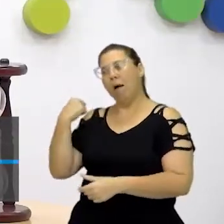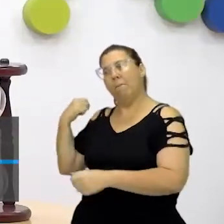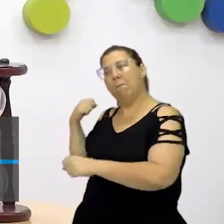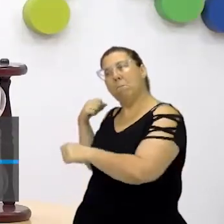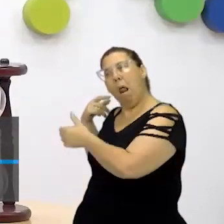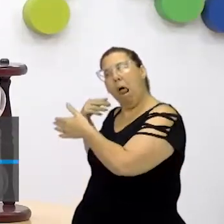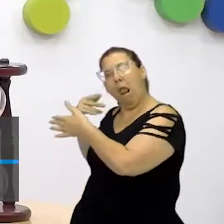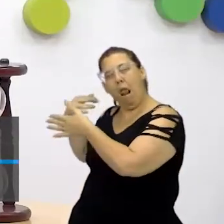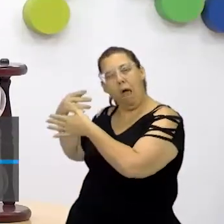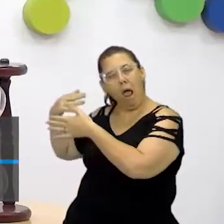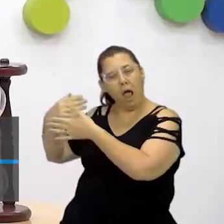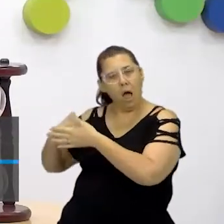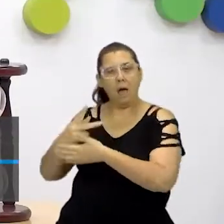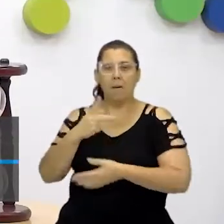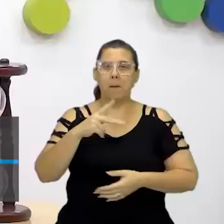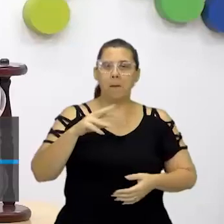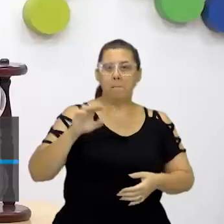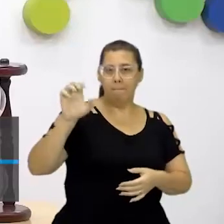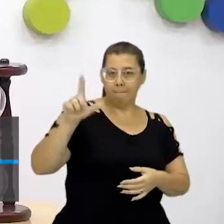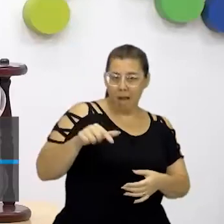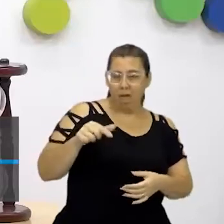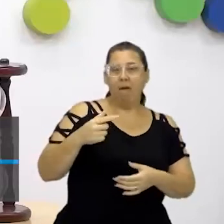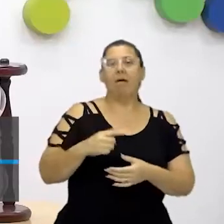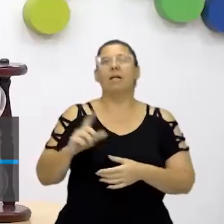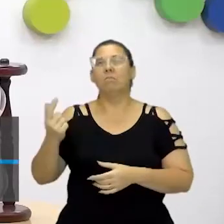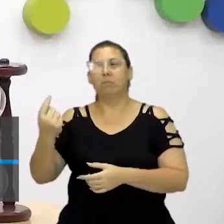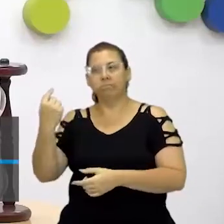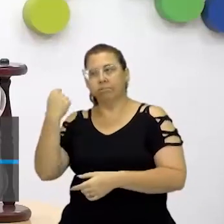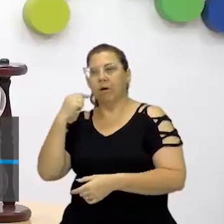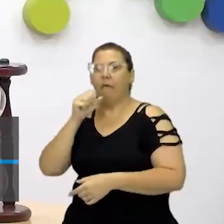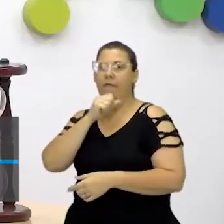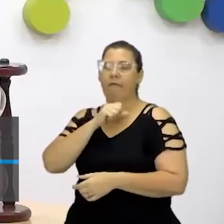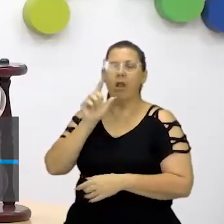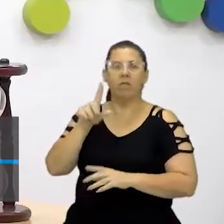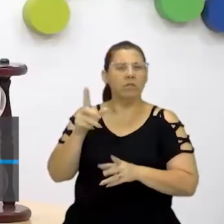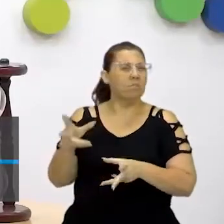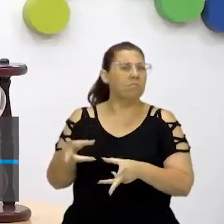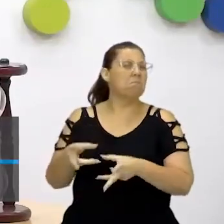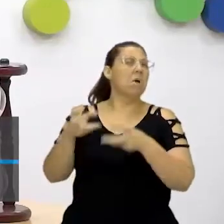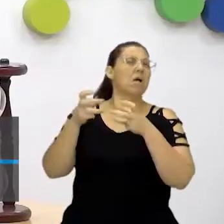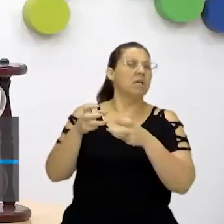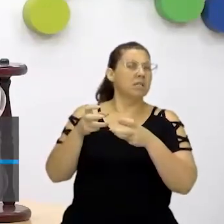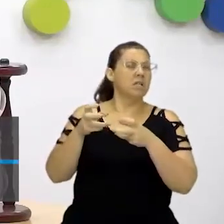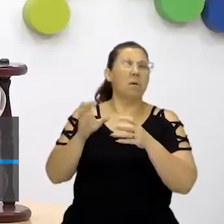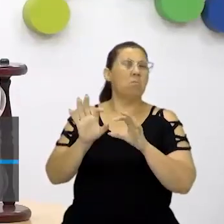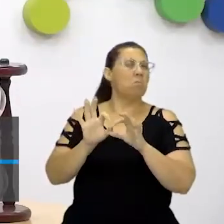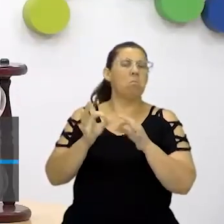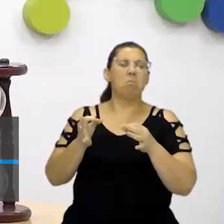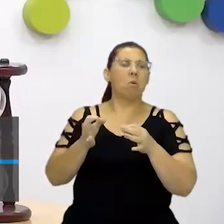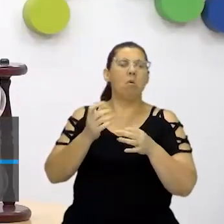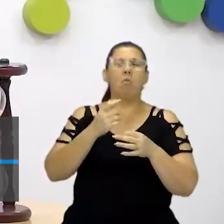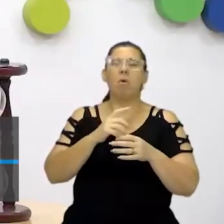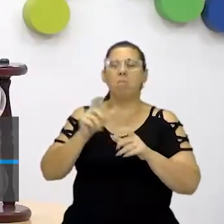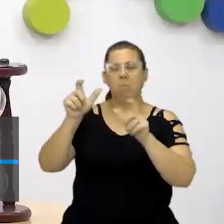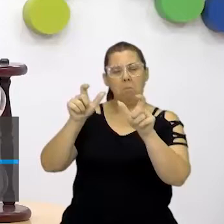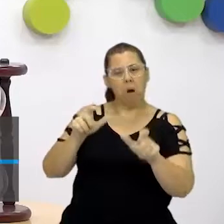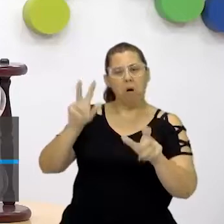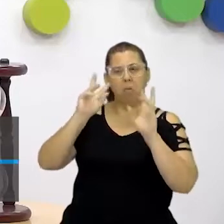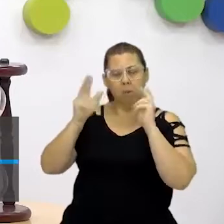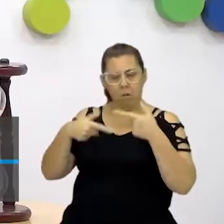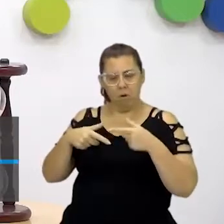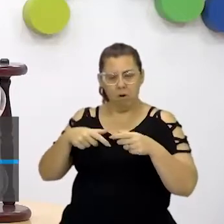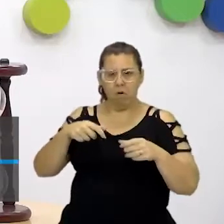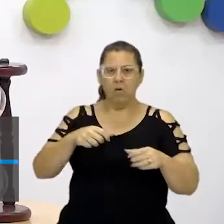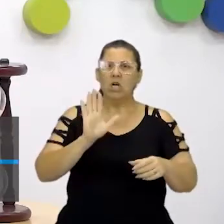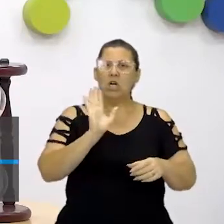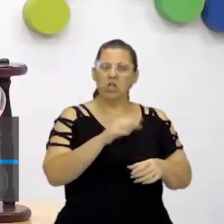gente começa a estudar a pré-história, história antiga e vocês vão perceber que o simples fato do homem plantar